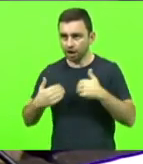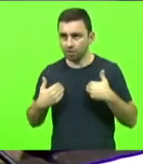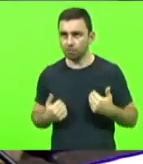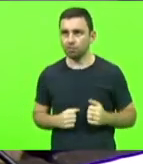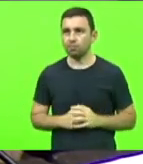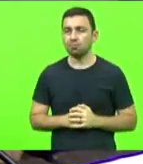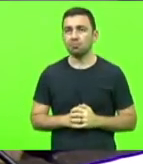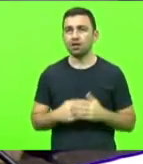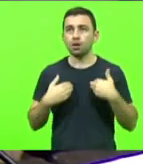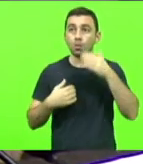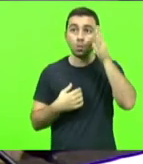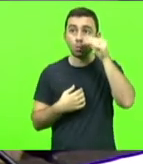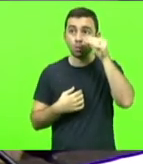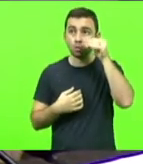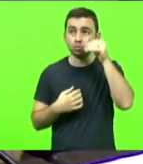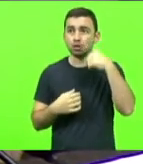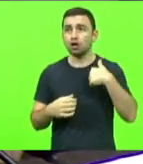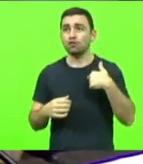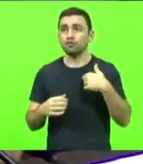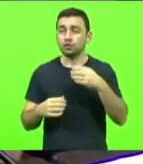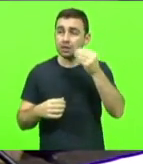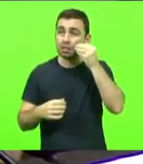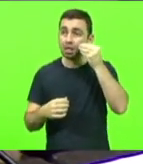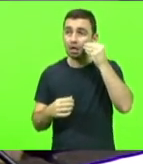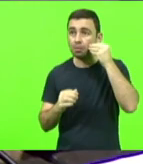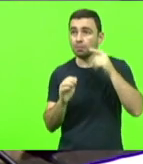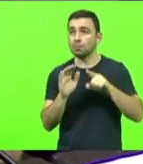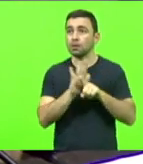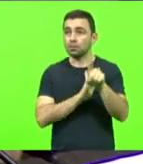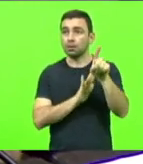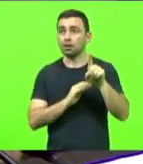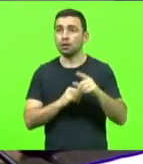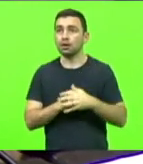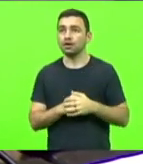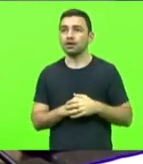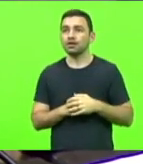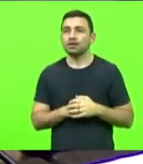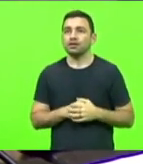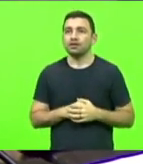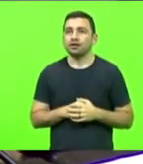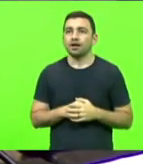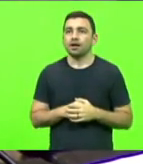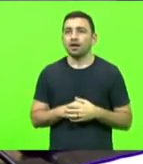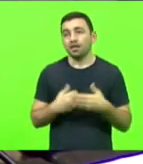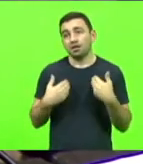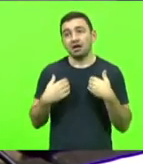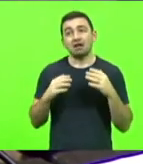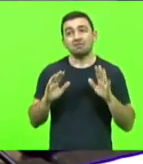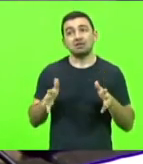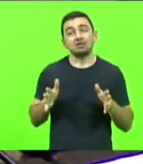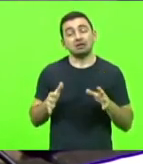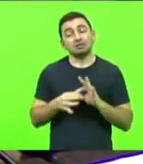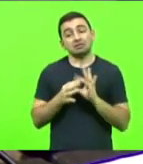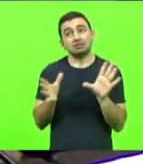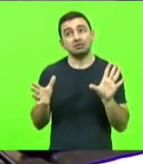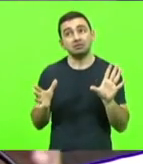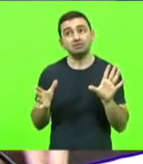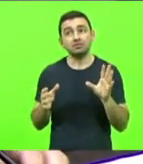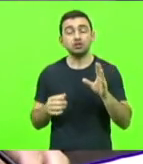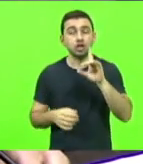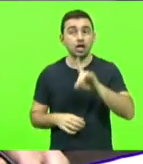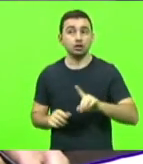será que eu posso? Eu vou tentar fazer isso, vou tentar me hospedar lá para ver se eu posso, se eu tenho esse direito.